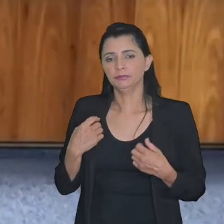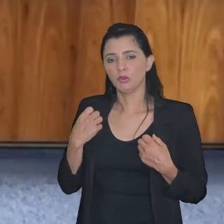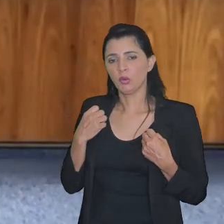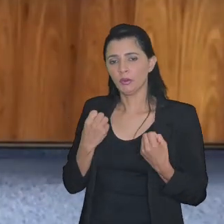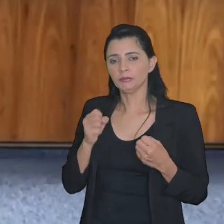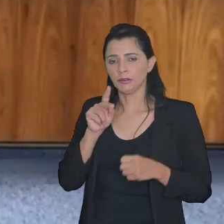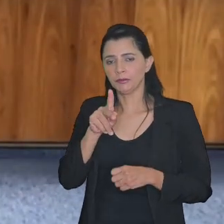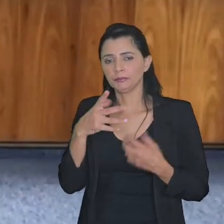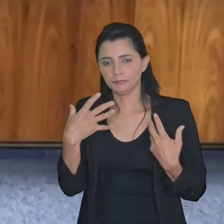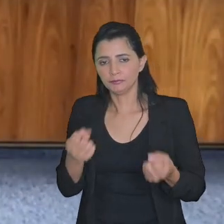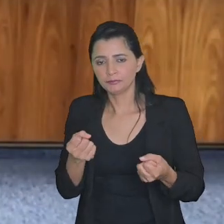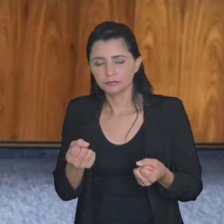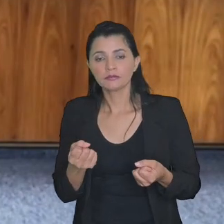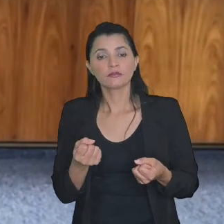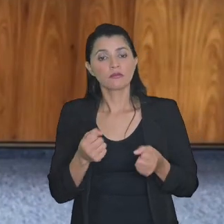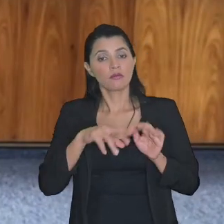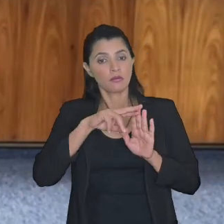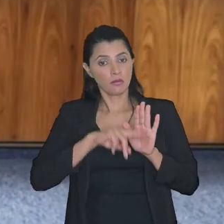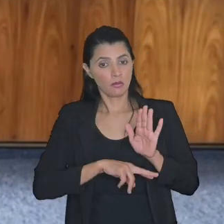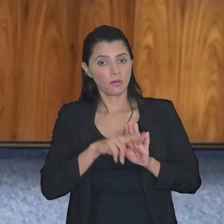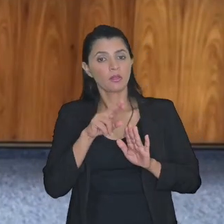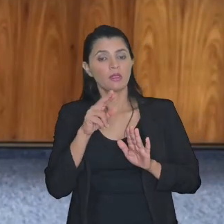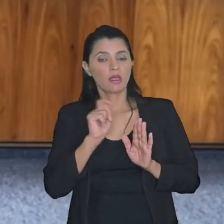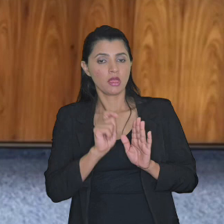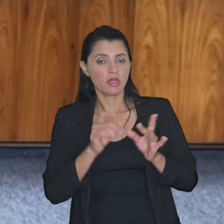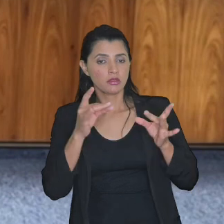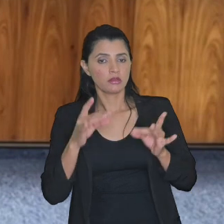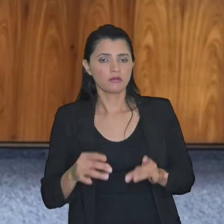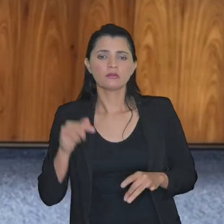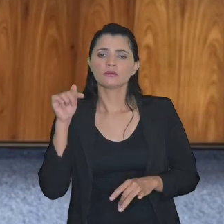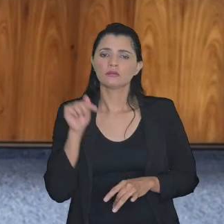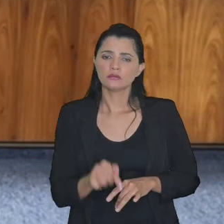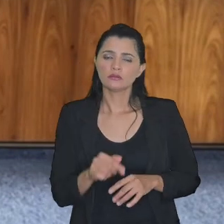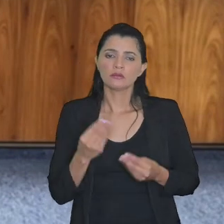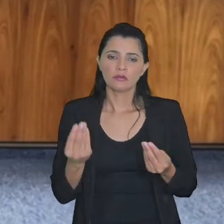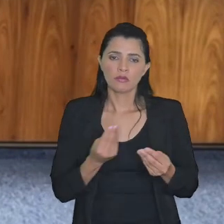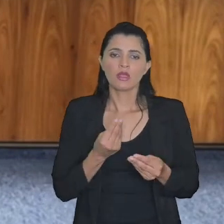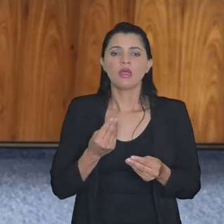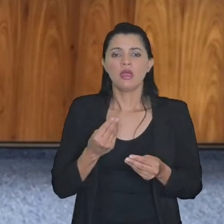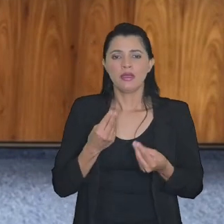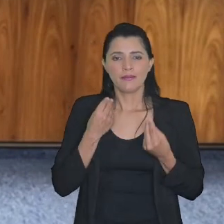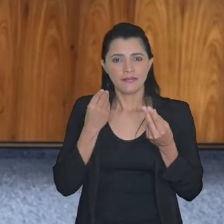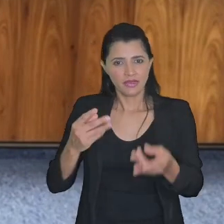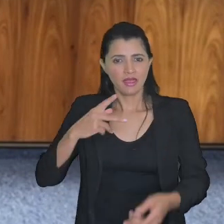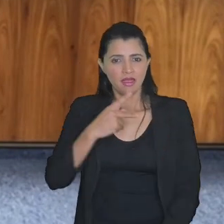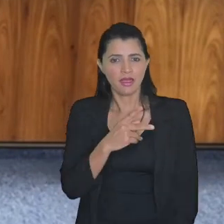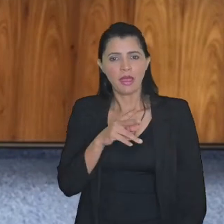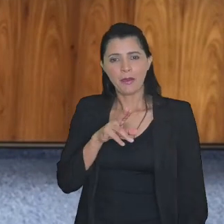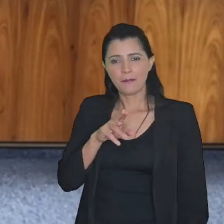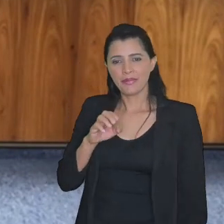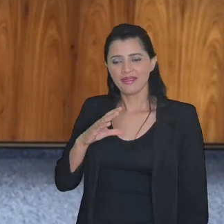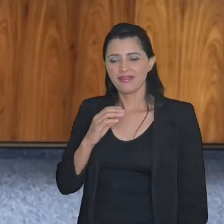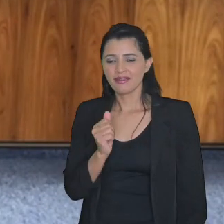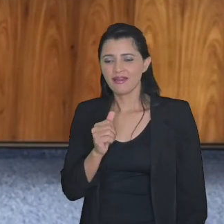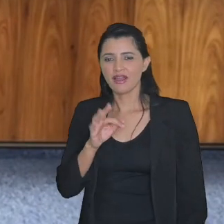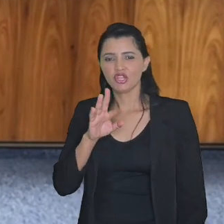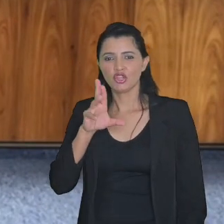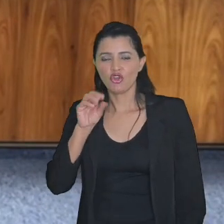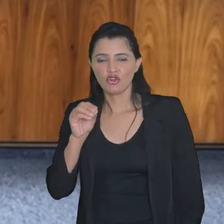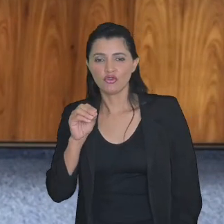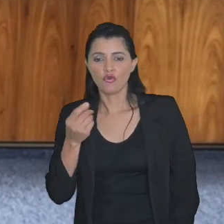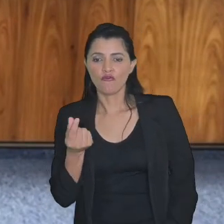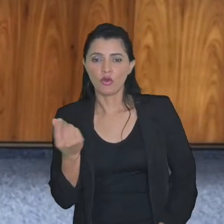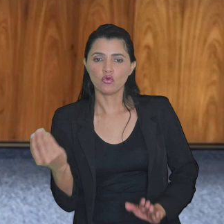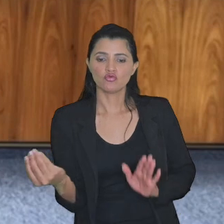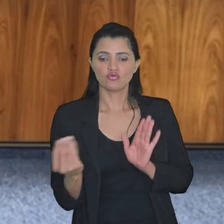lá o regime que a gente está descrevendo aqui de dar o precatório a gente já anota o valor